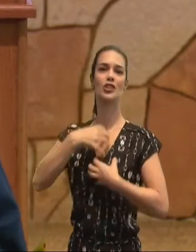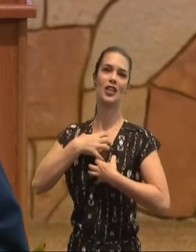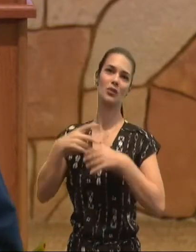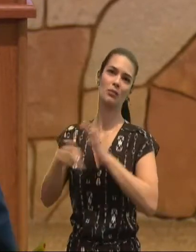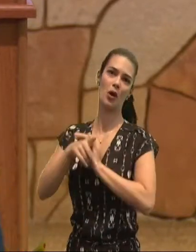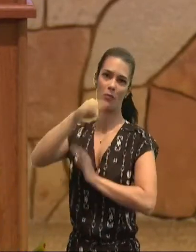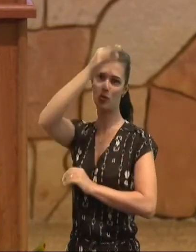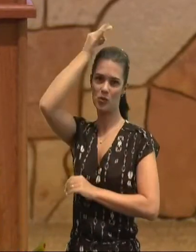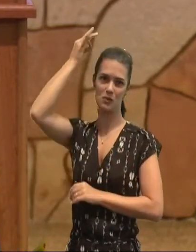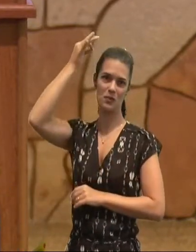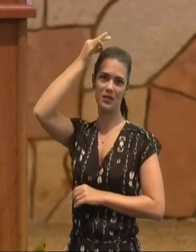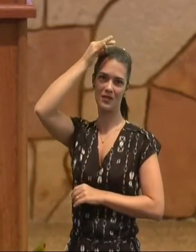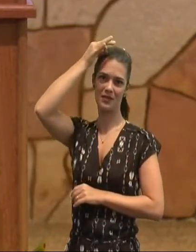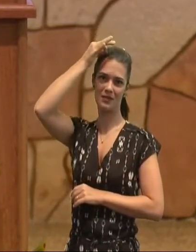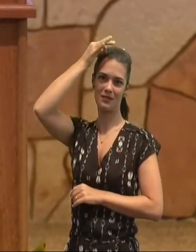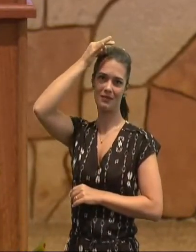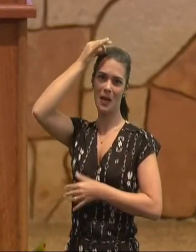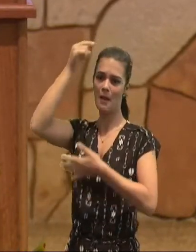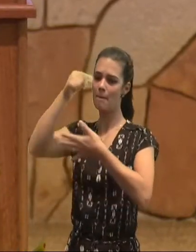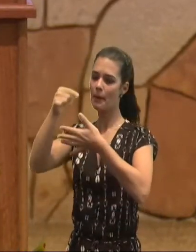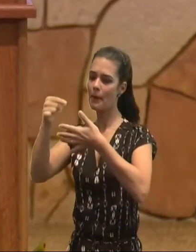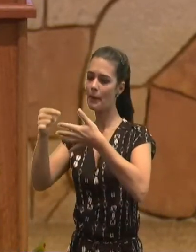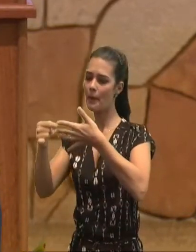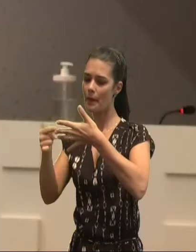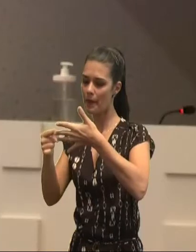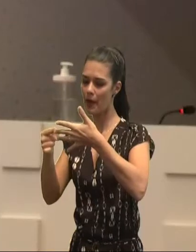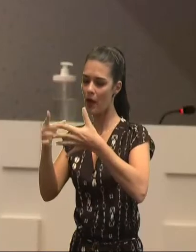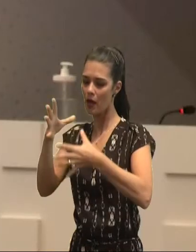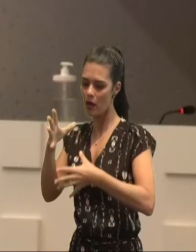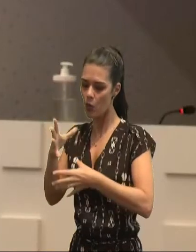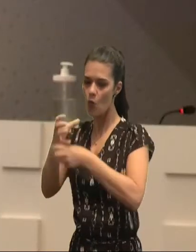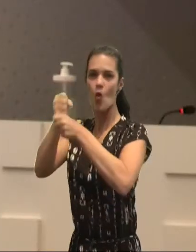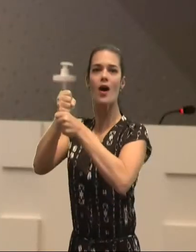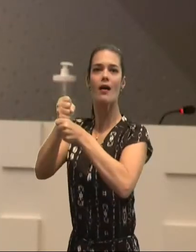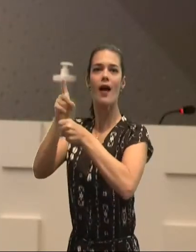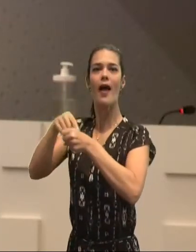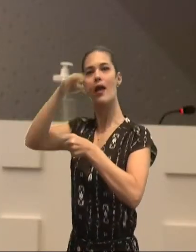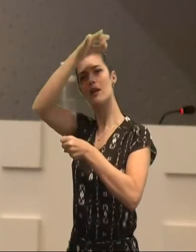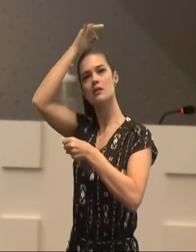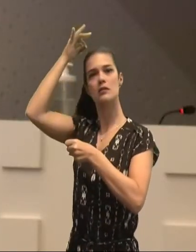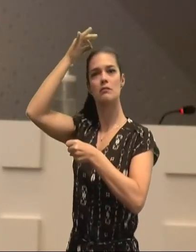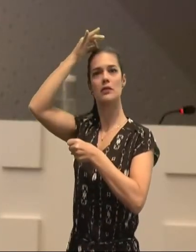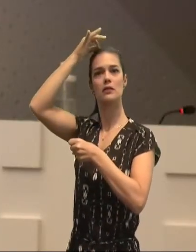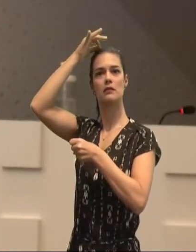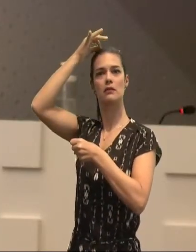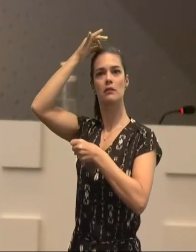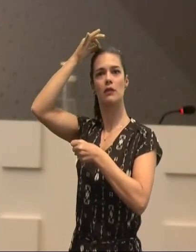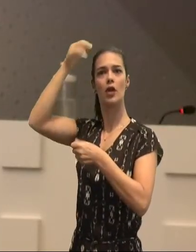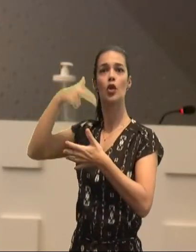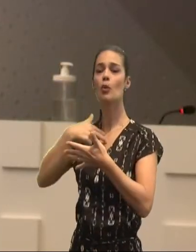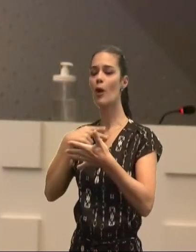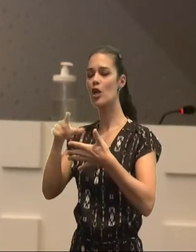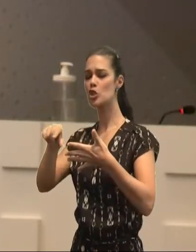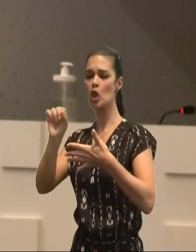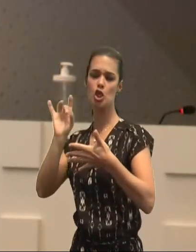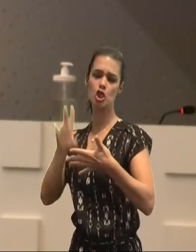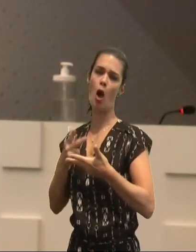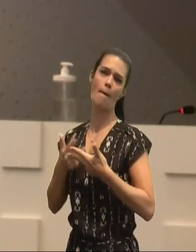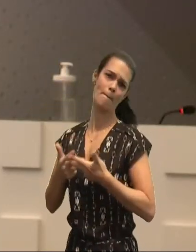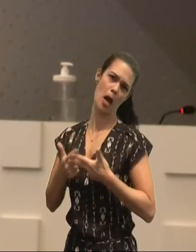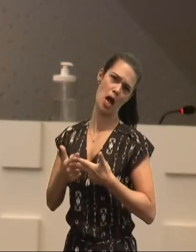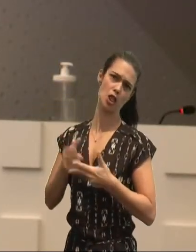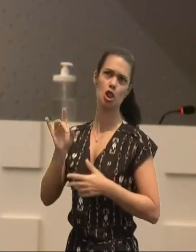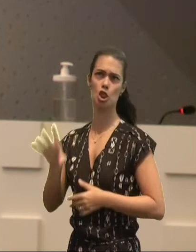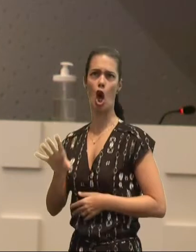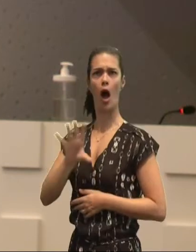todos esses, são o resultado, da presença, do Espírito, em nós, nós não podemos, escolher, um ou outro, ou